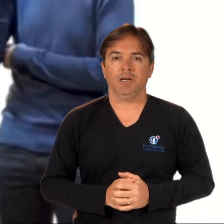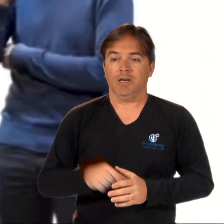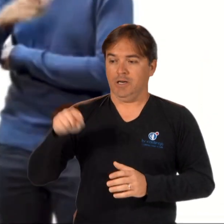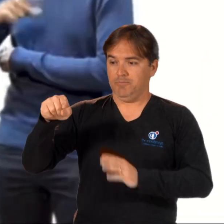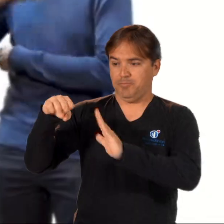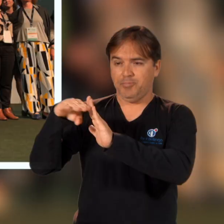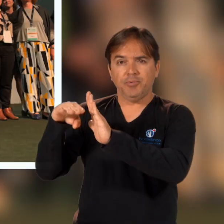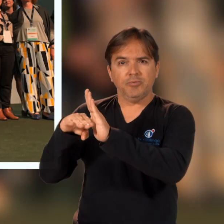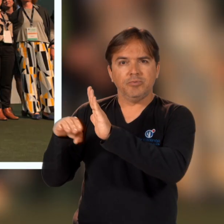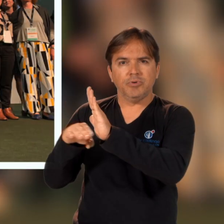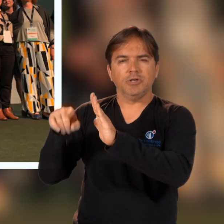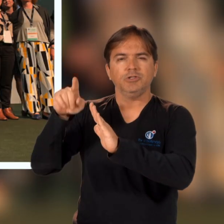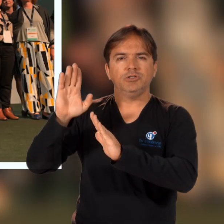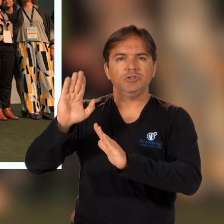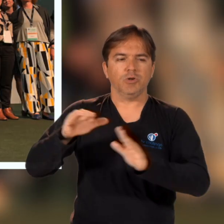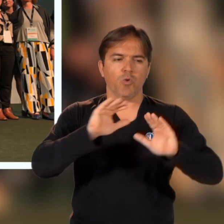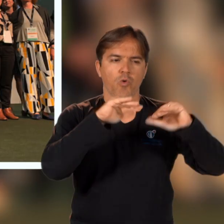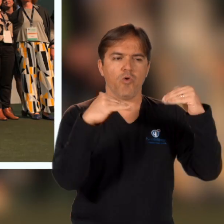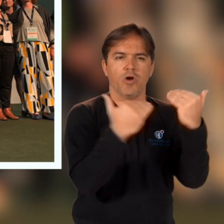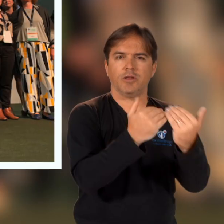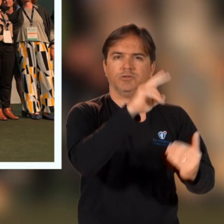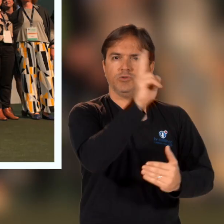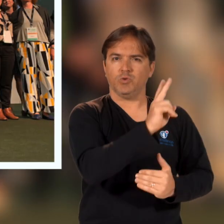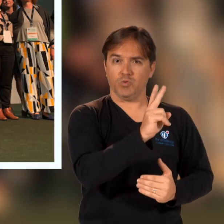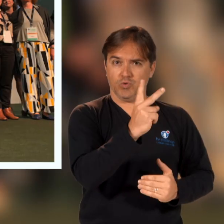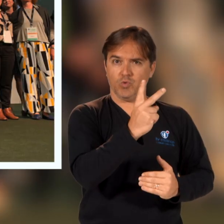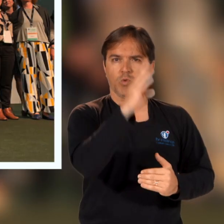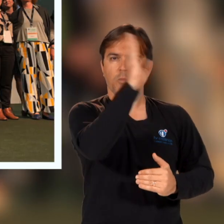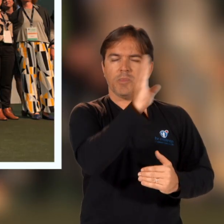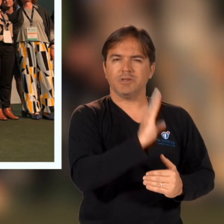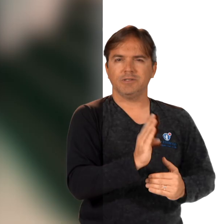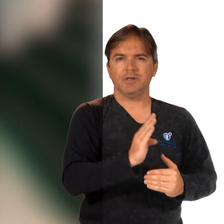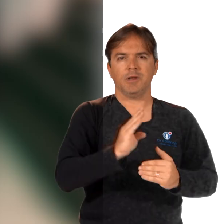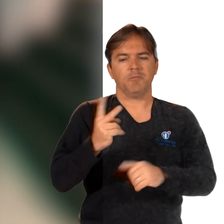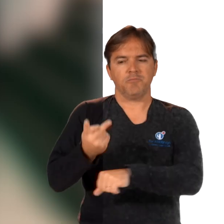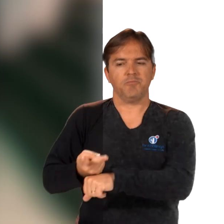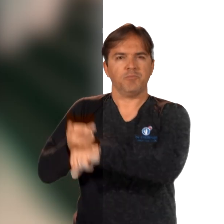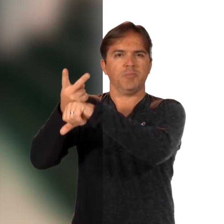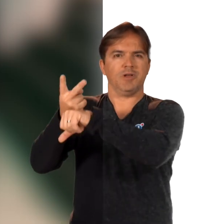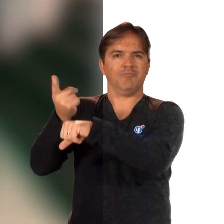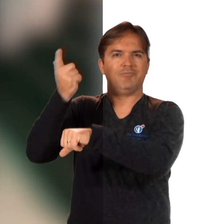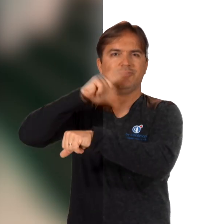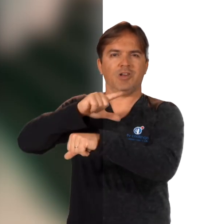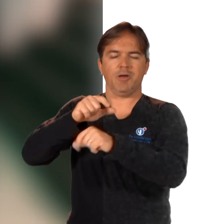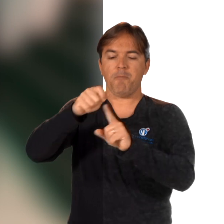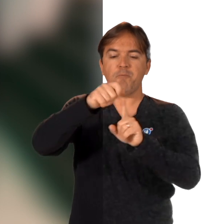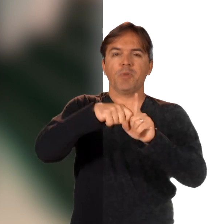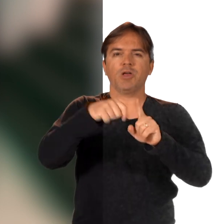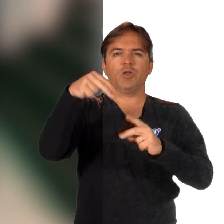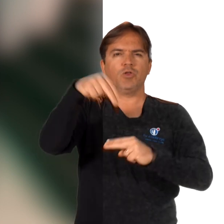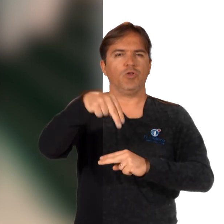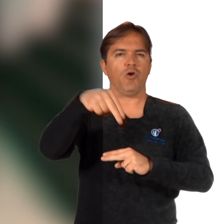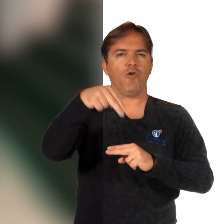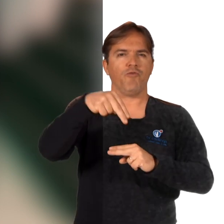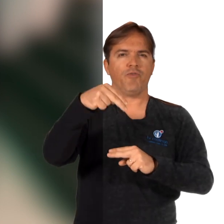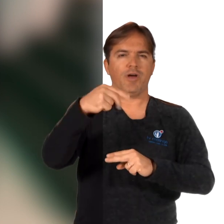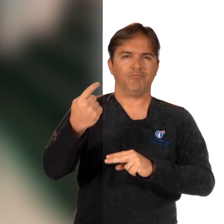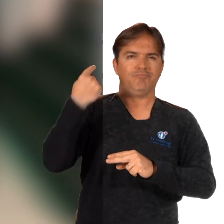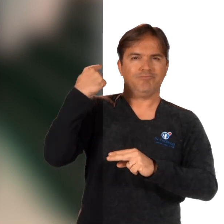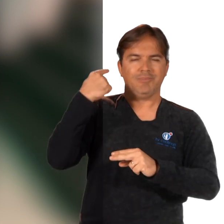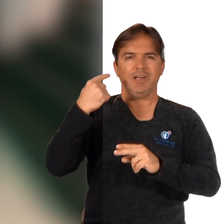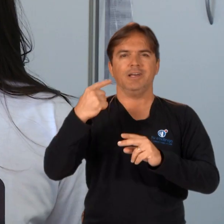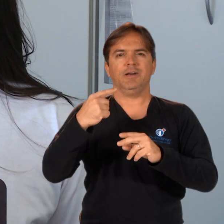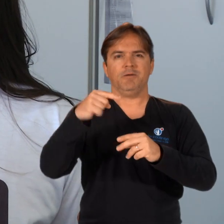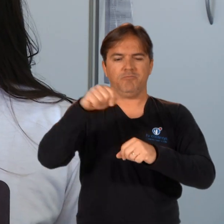2º Congresso Brasileiro de Ciências Farmacêuticas, que aconteceu em novembro em Foz do Iguaçu, no